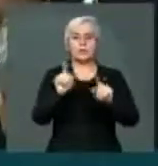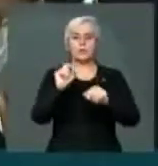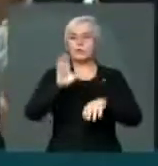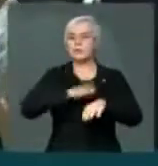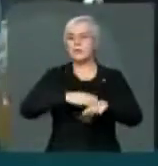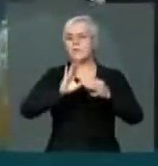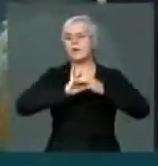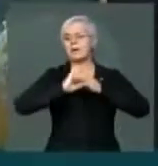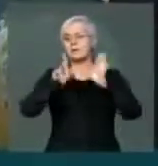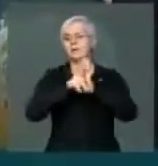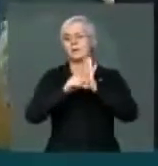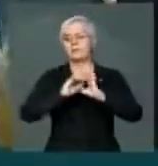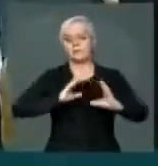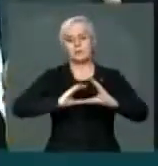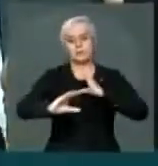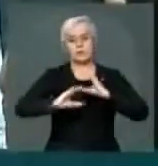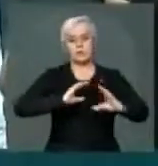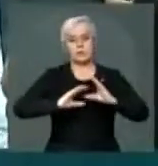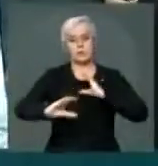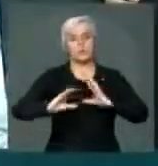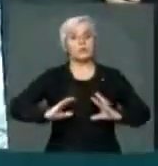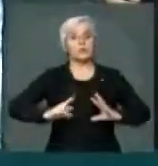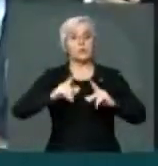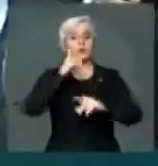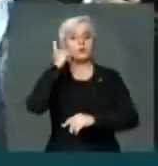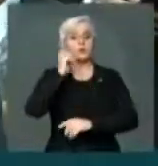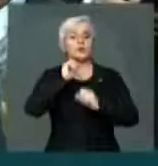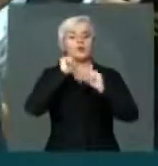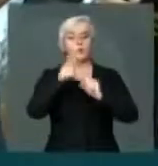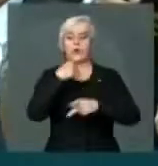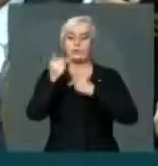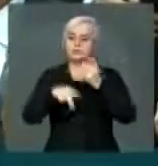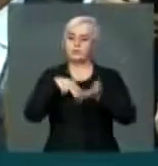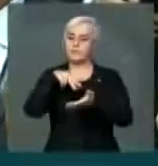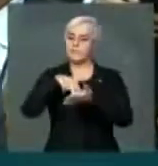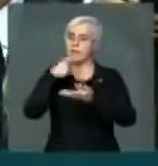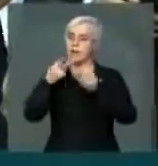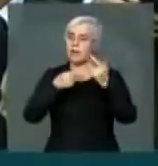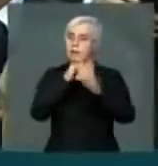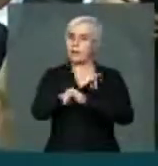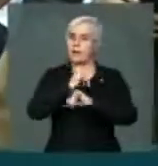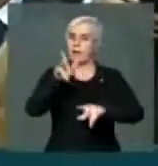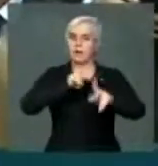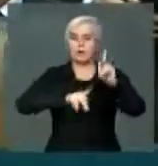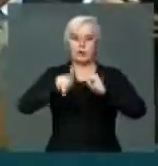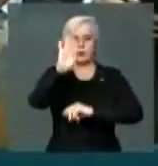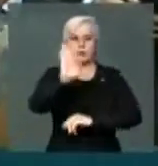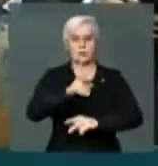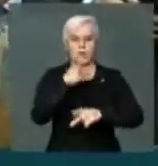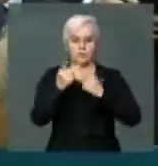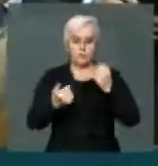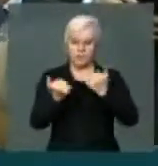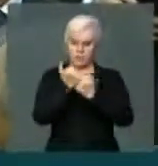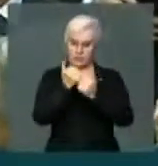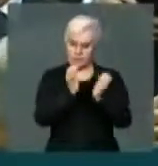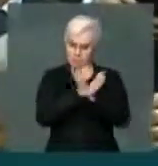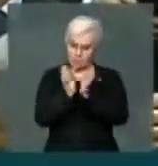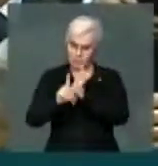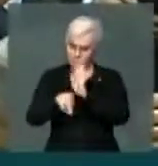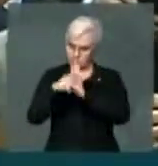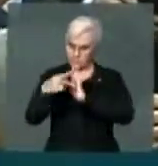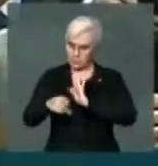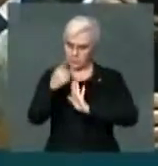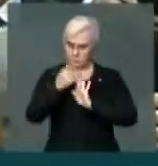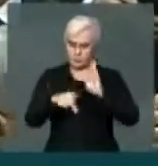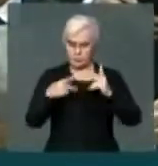mais democrático na comunicação. Todo deputado pode ocupar a tribuna, falar para o povo, falar em nome do seu partido, do seu